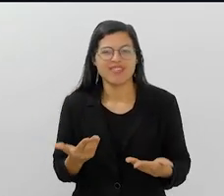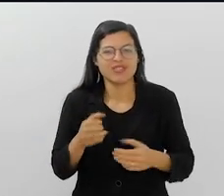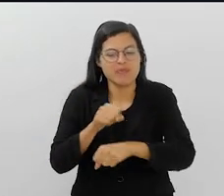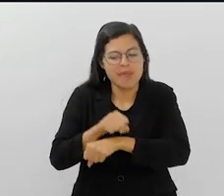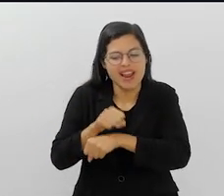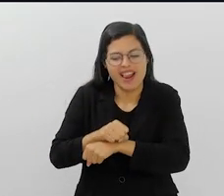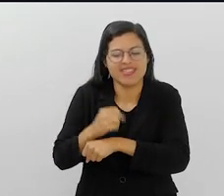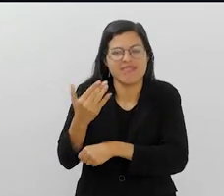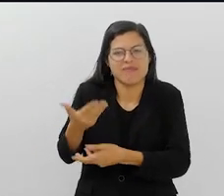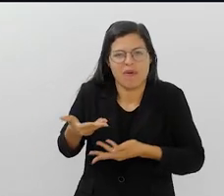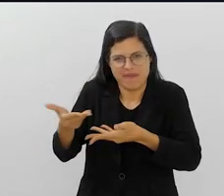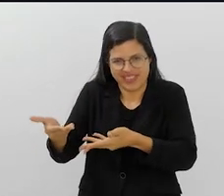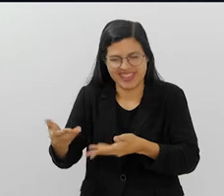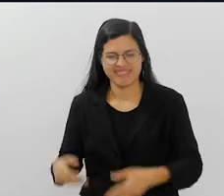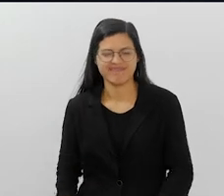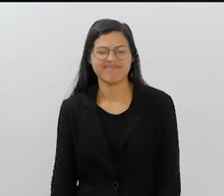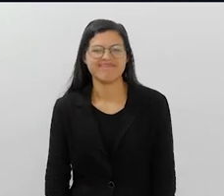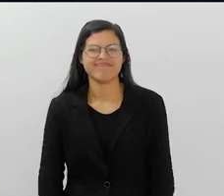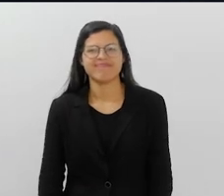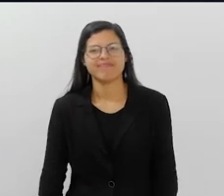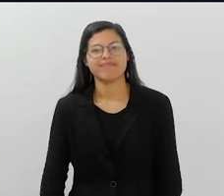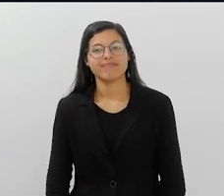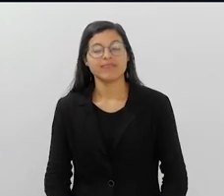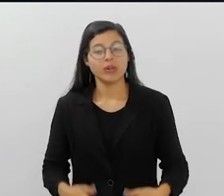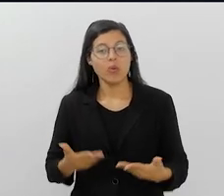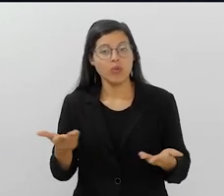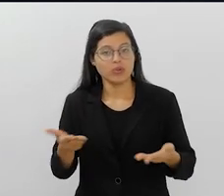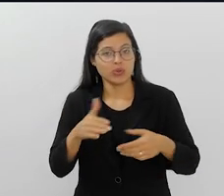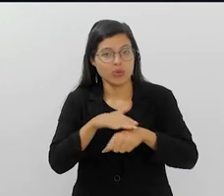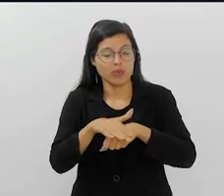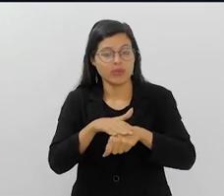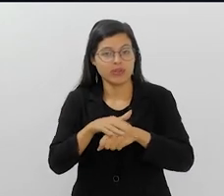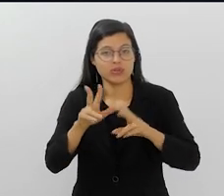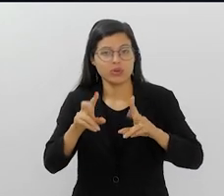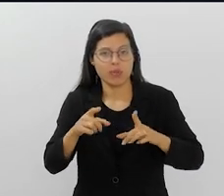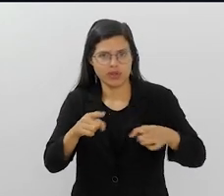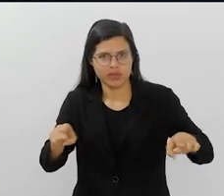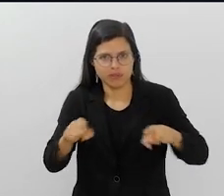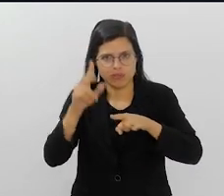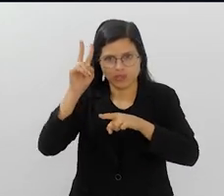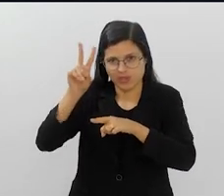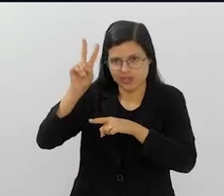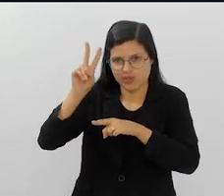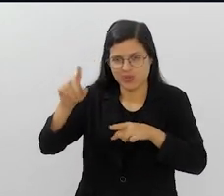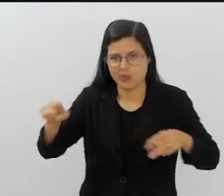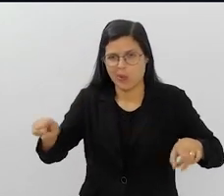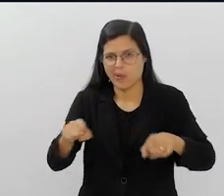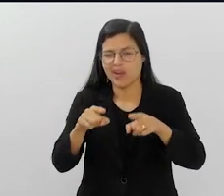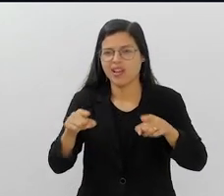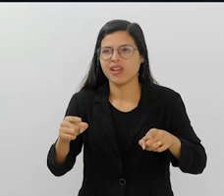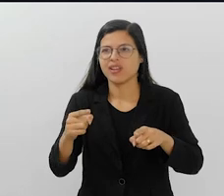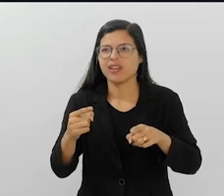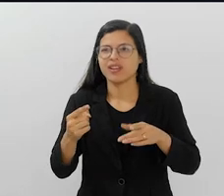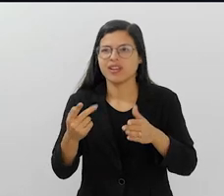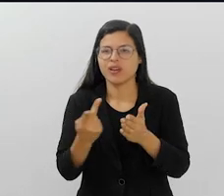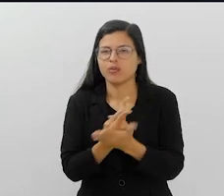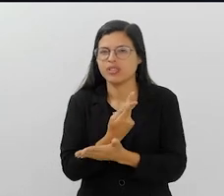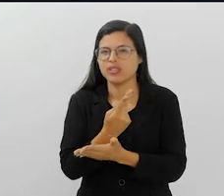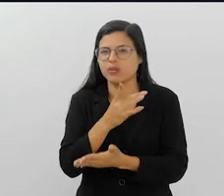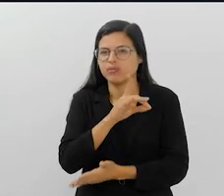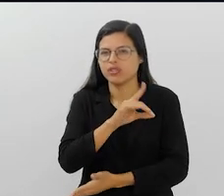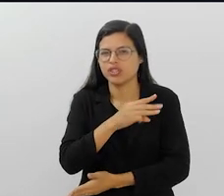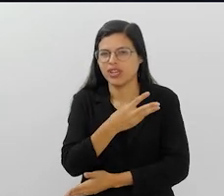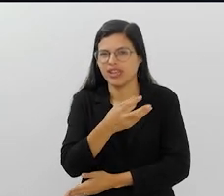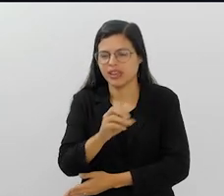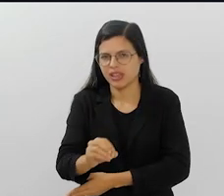especificamente do lançamento dos enredos que aconteceu no dia... 30.